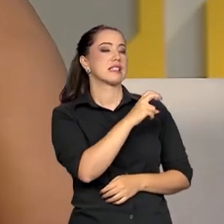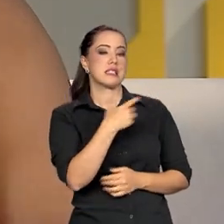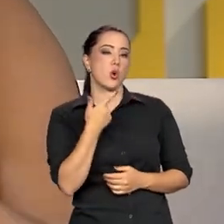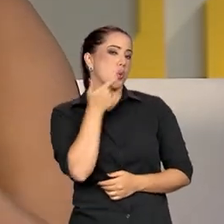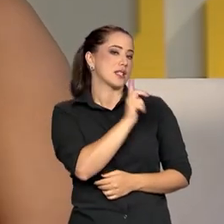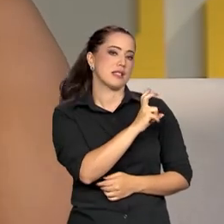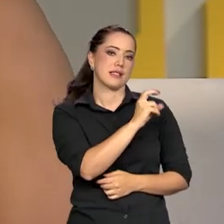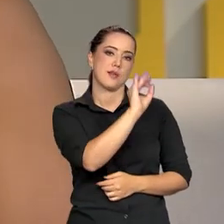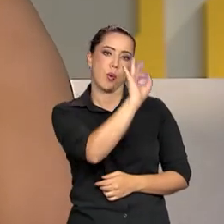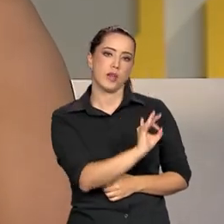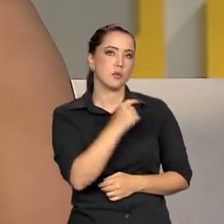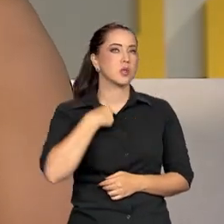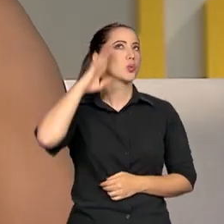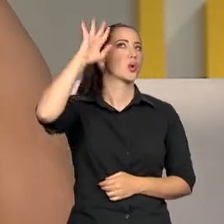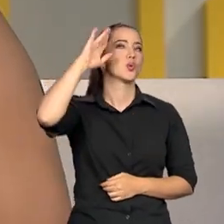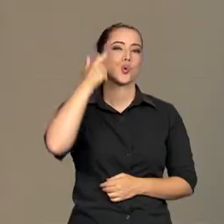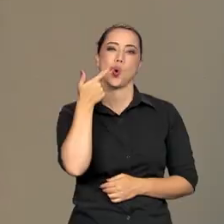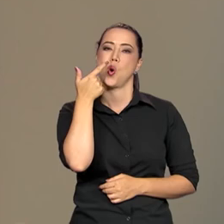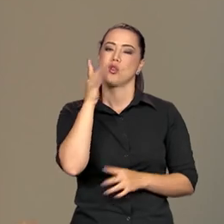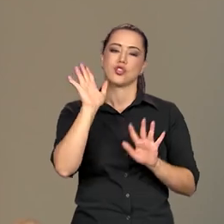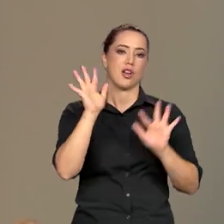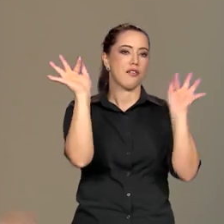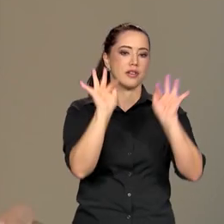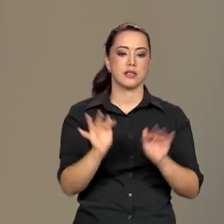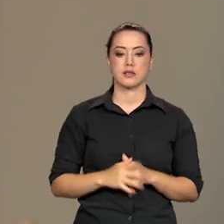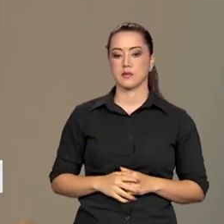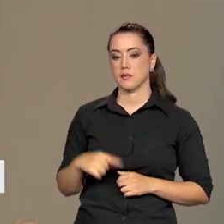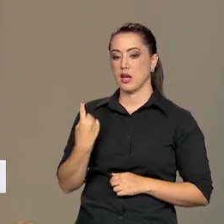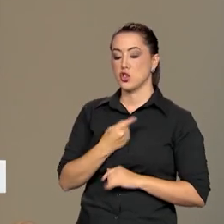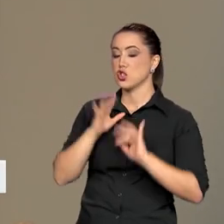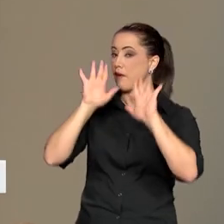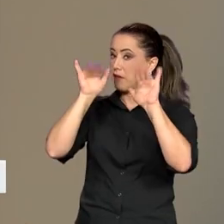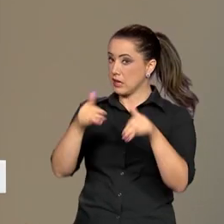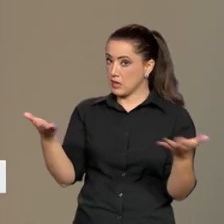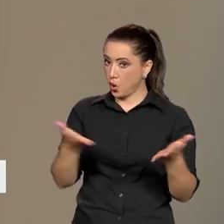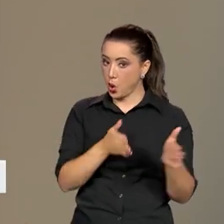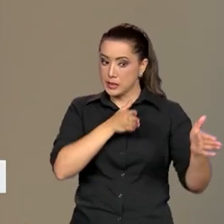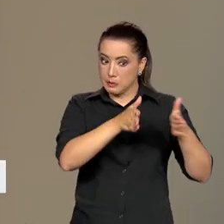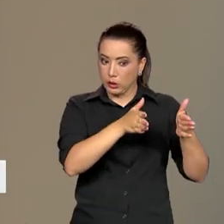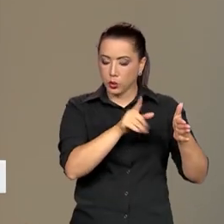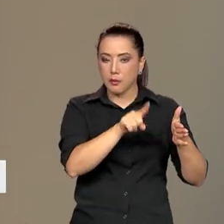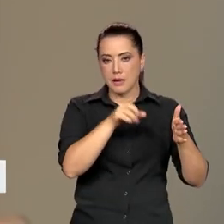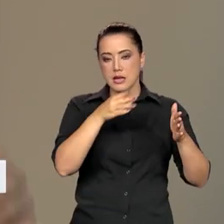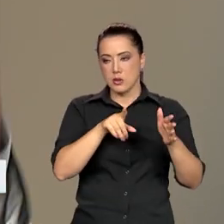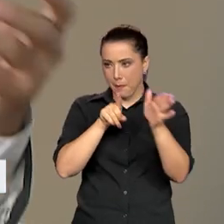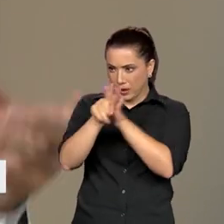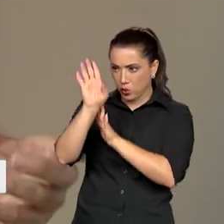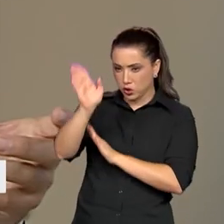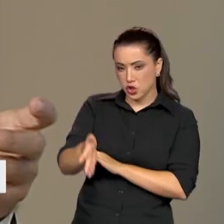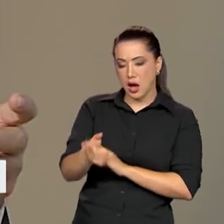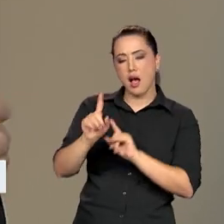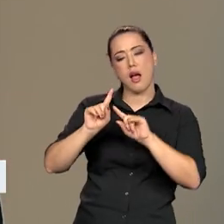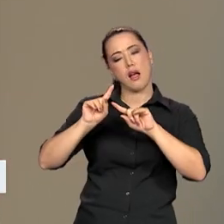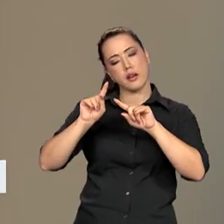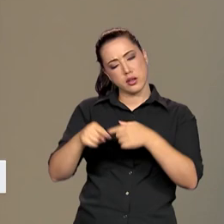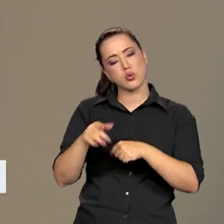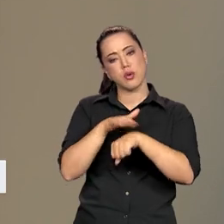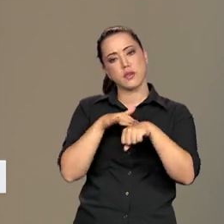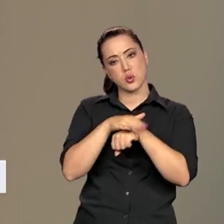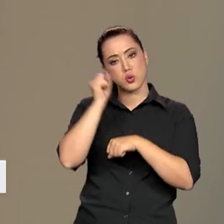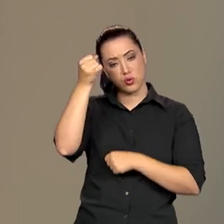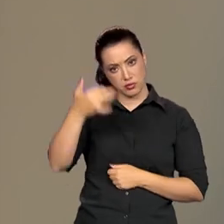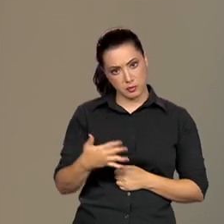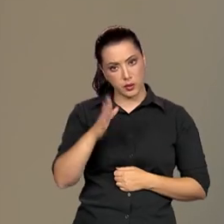e querendo fazer, eu já saio satisfeita daqui. A gente vai encerrar esse bloco, mas eu queria já deixar uma questão para a senhora, que é um pouco isso que a gente conversou.